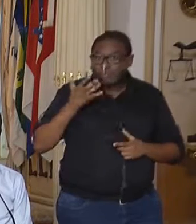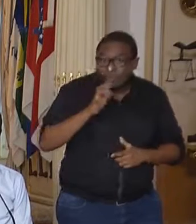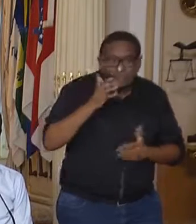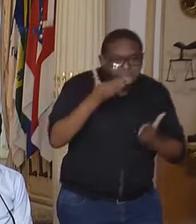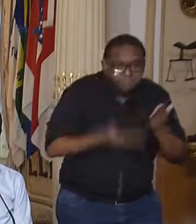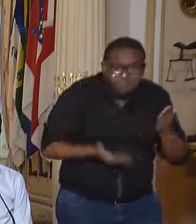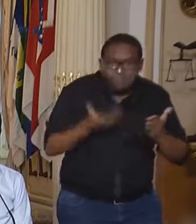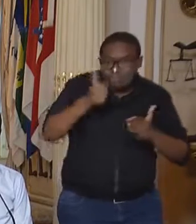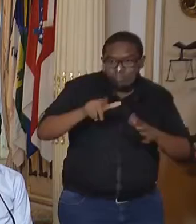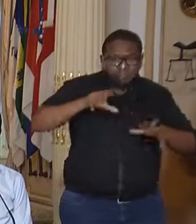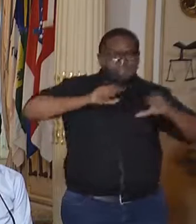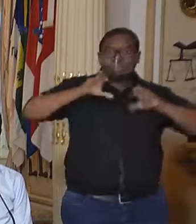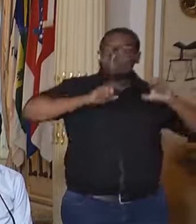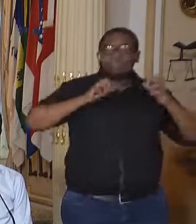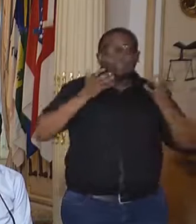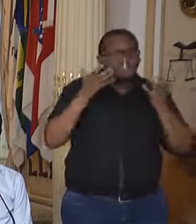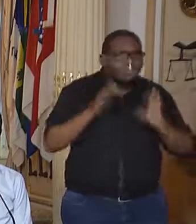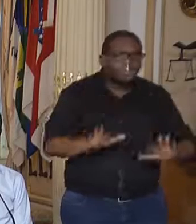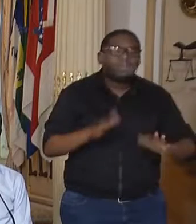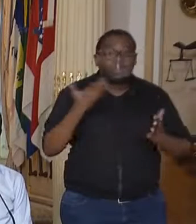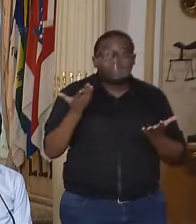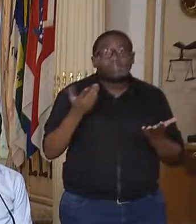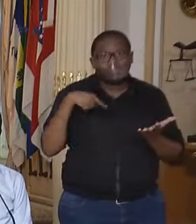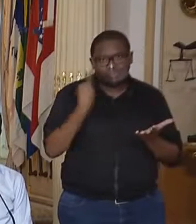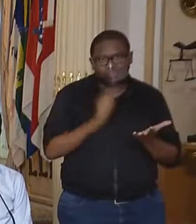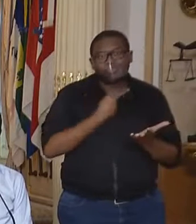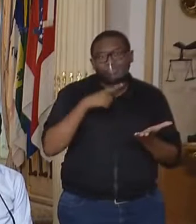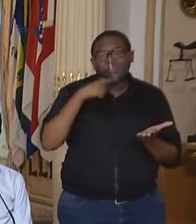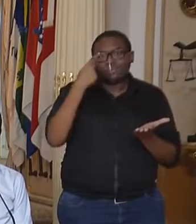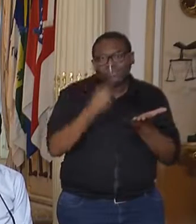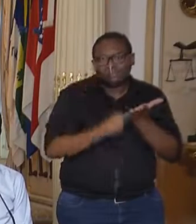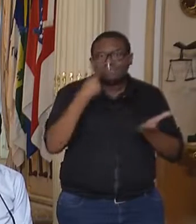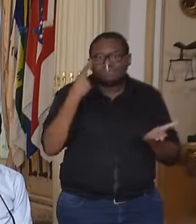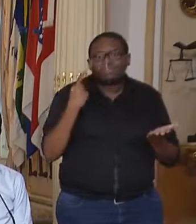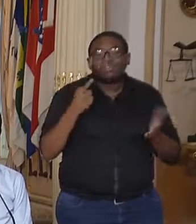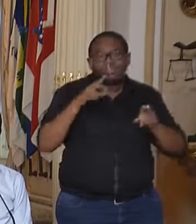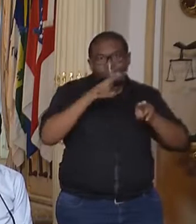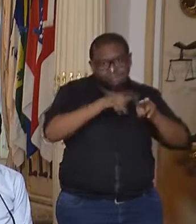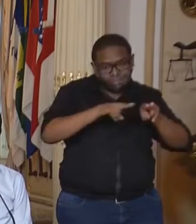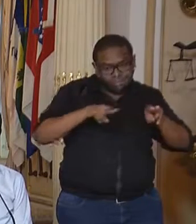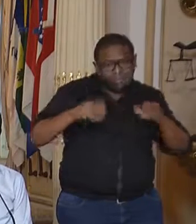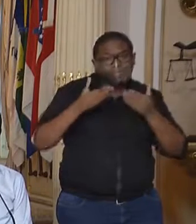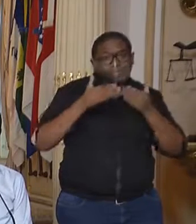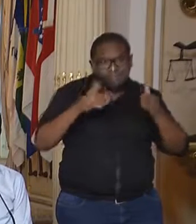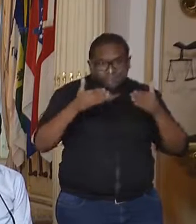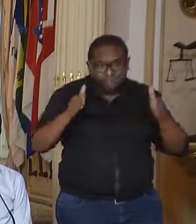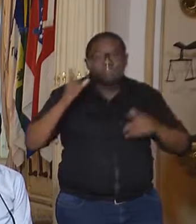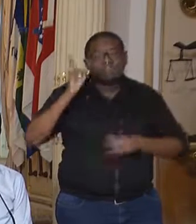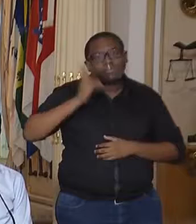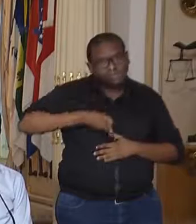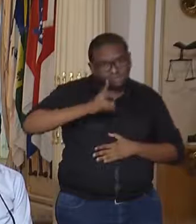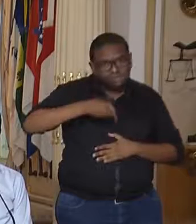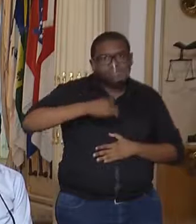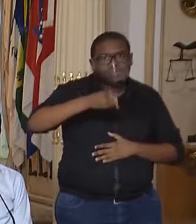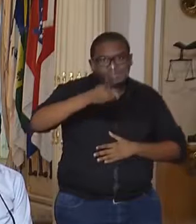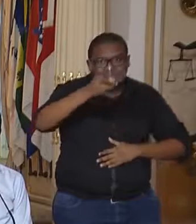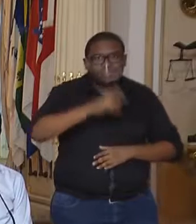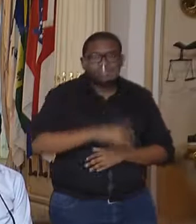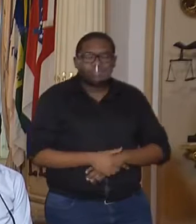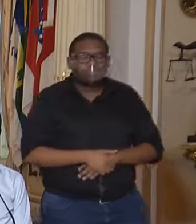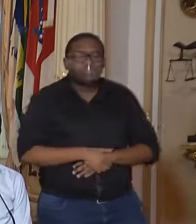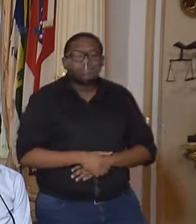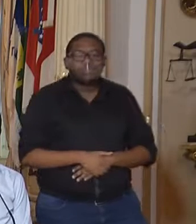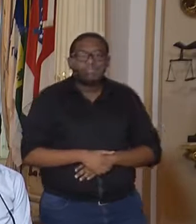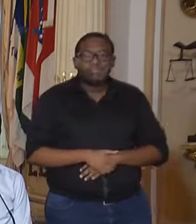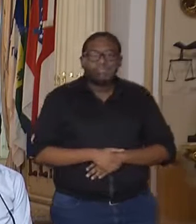até agora. Temos um grande compromisso de continuar abrindo leitos. Esse processo continuará e